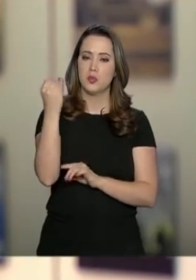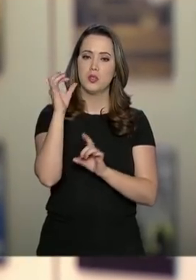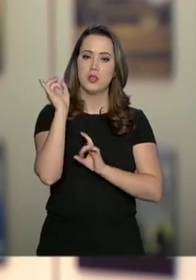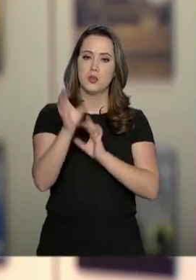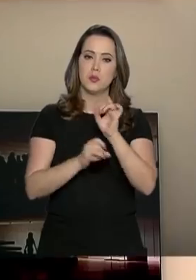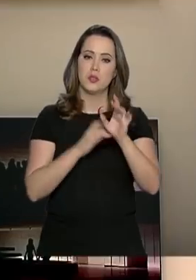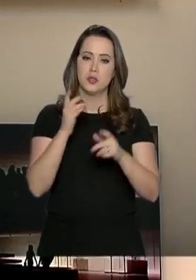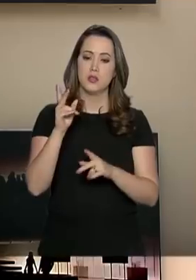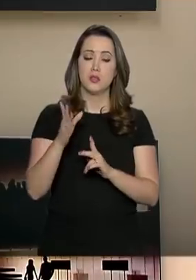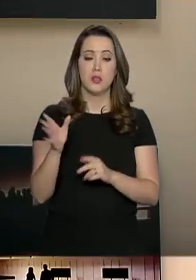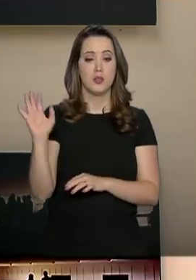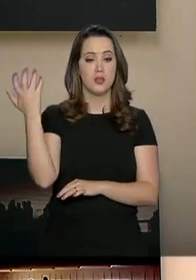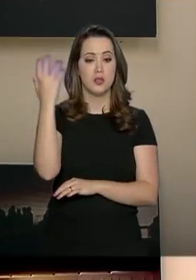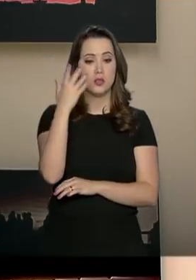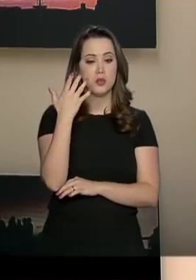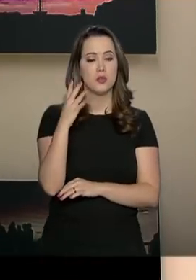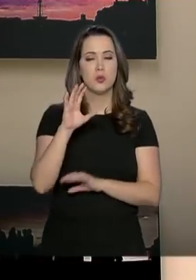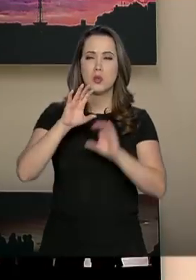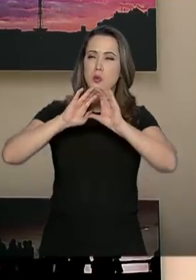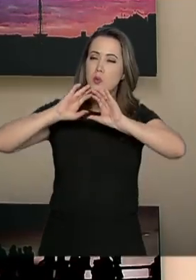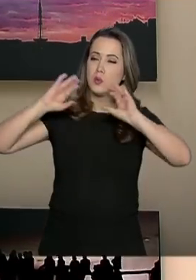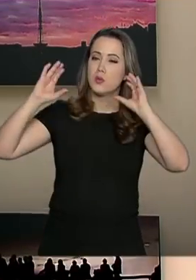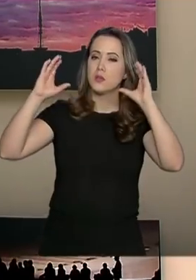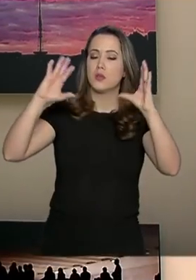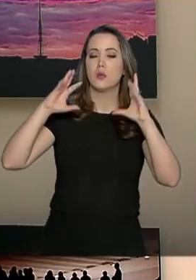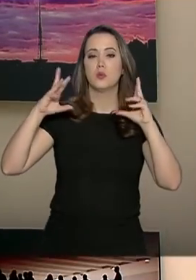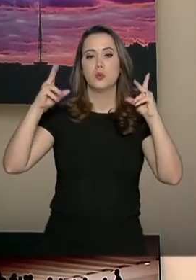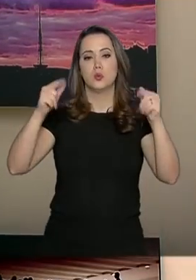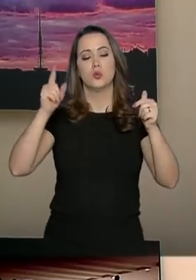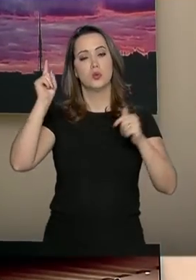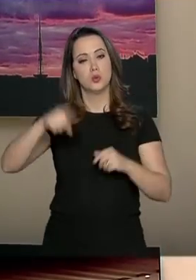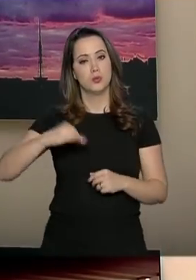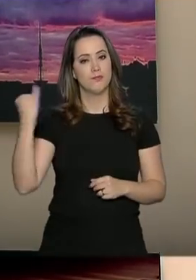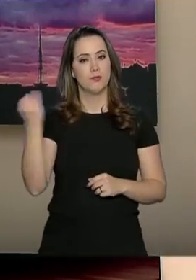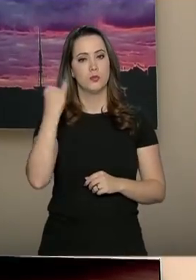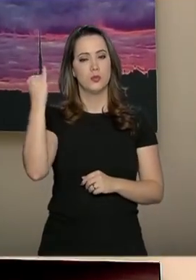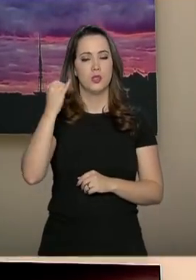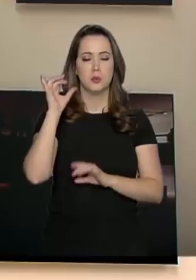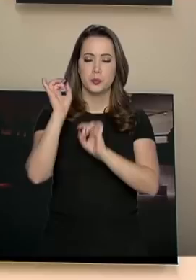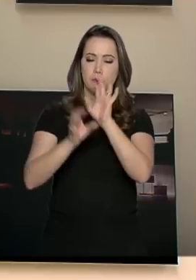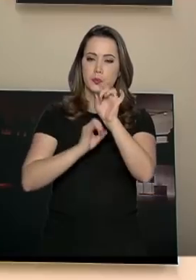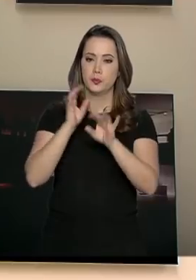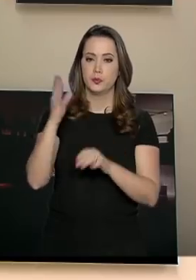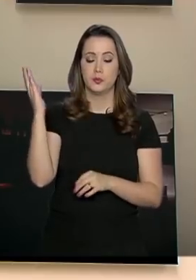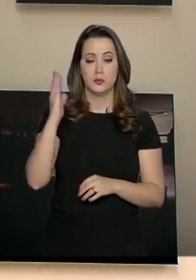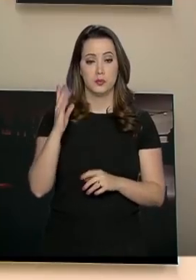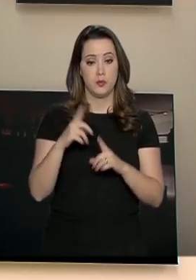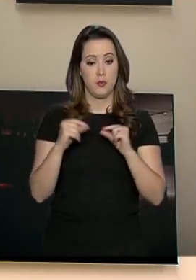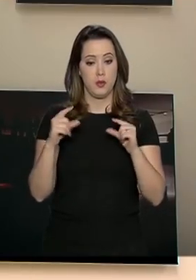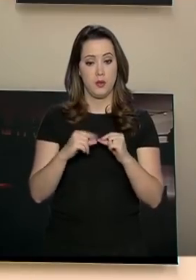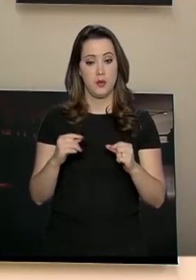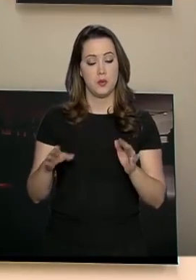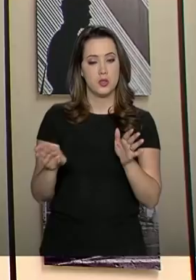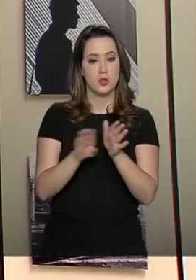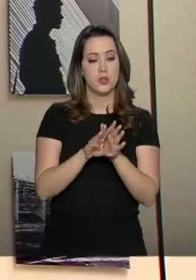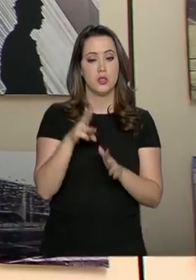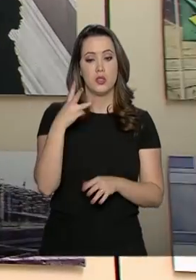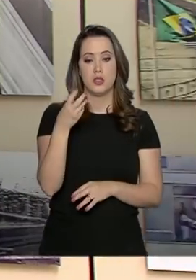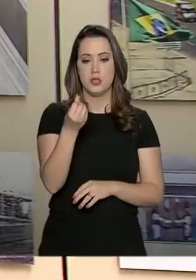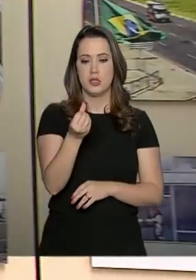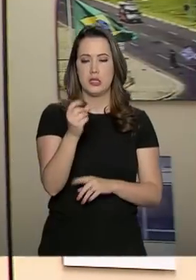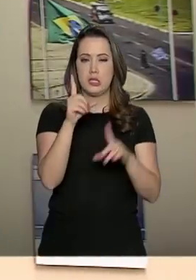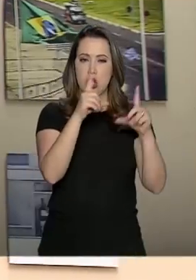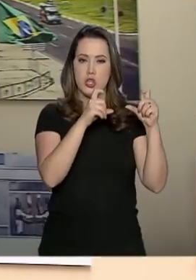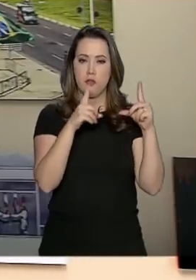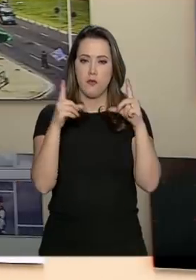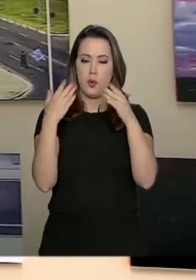que tem que é especial, com a sua natureza, seu céu e tudo isso que é tão especial que tem em Brasília. Para chegar às 36 fotografias